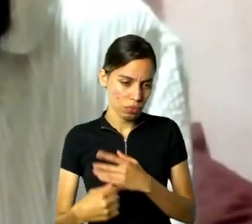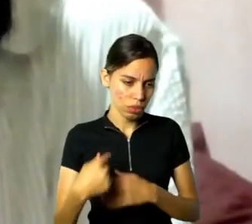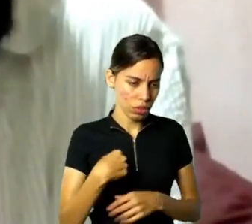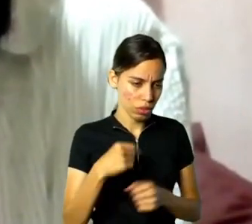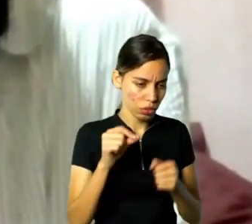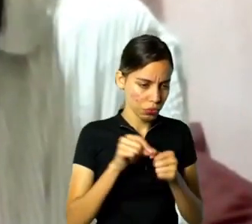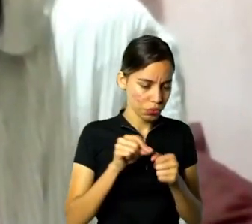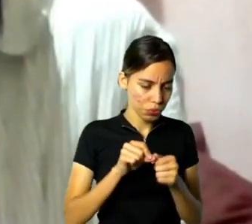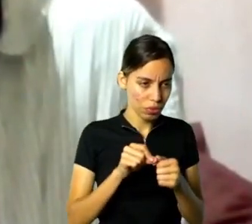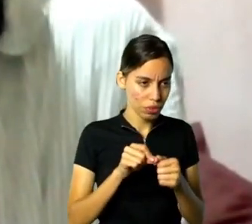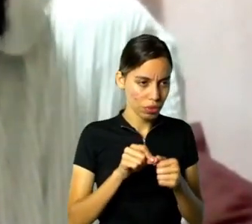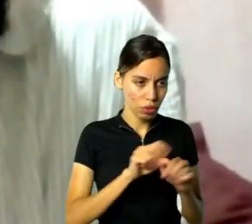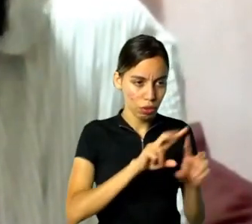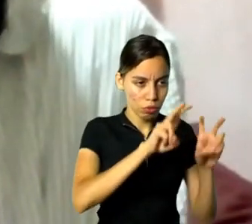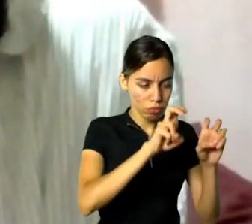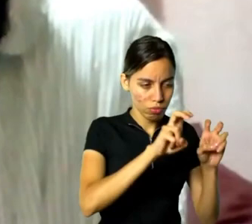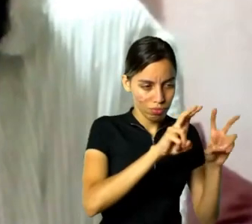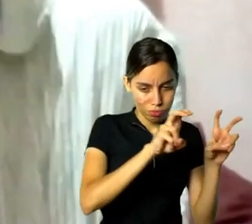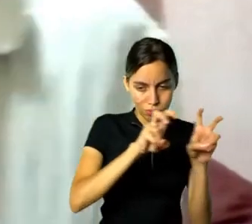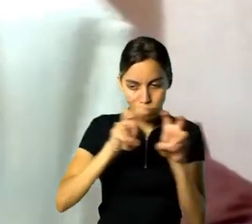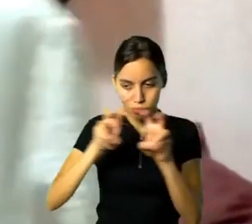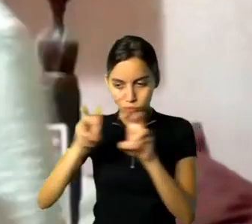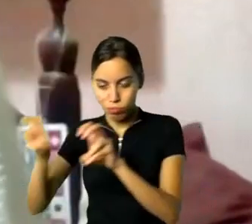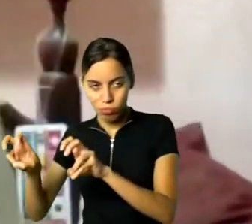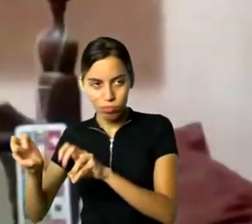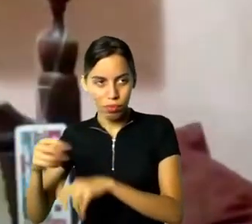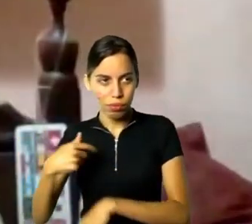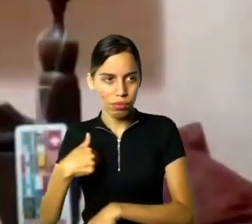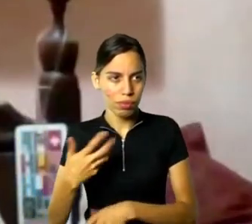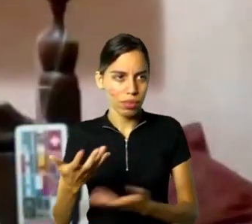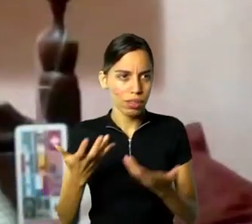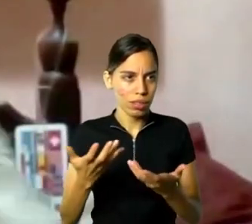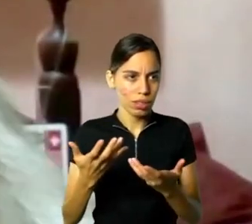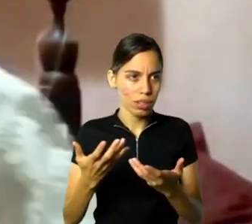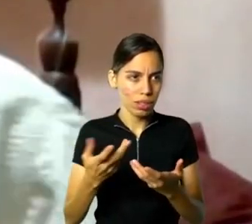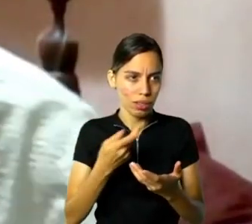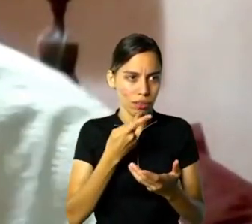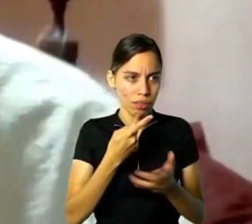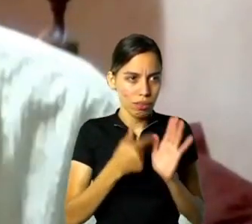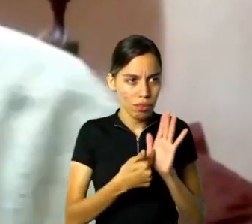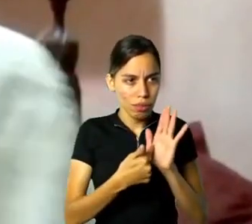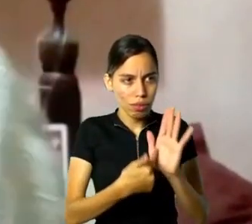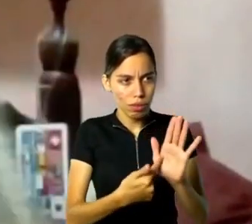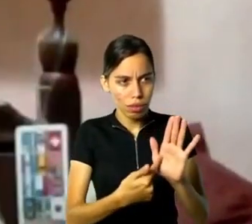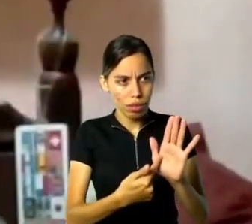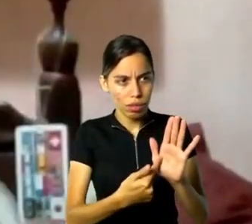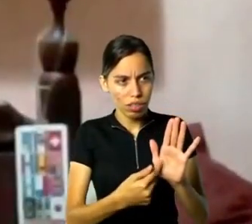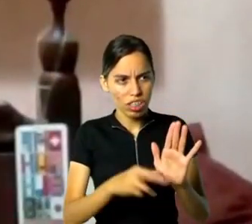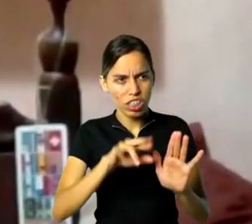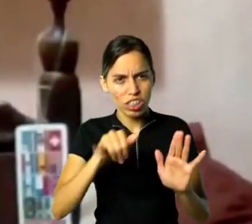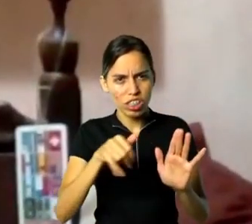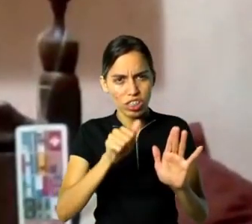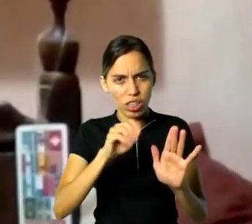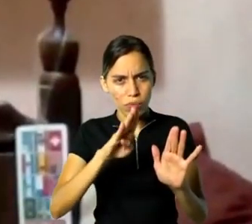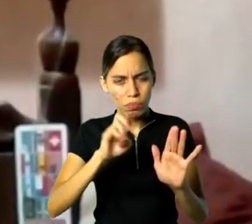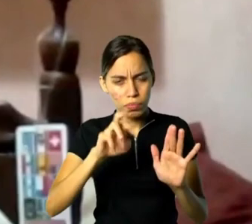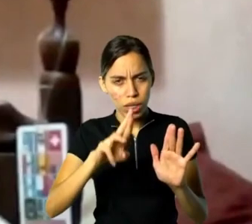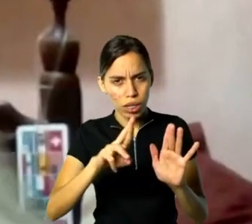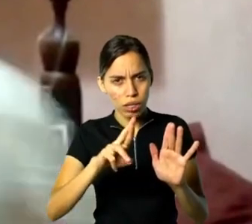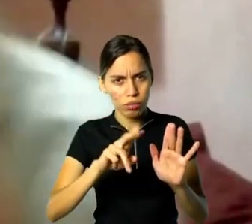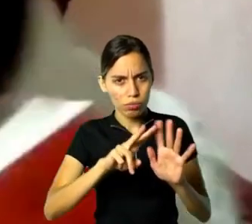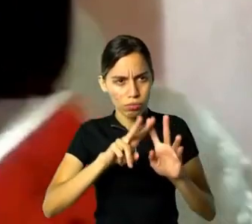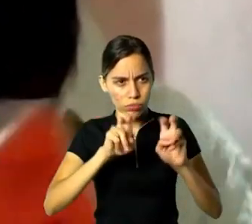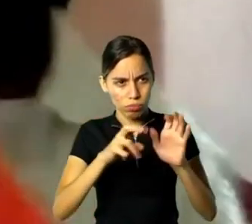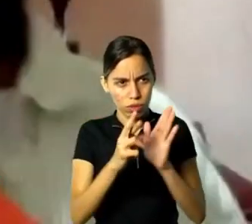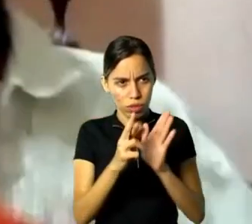a minha trajetória. Queria fazer um jabá aqui para a revista Zika, né, que eu mostrei aqui, essa é a edição,